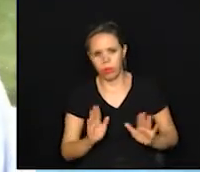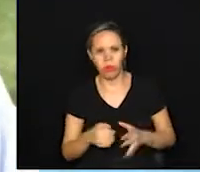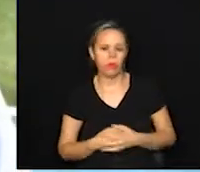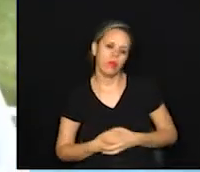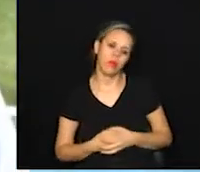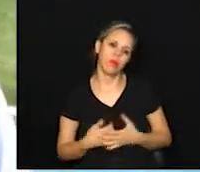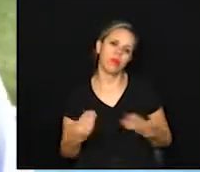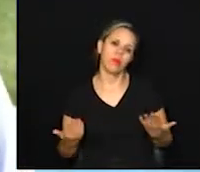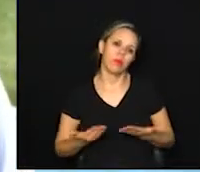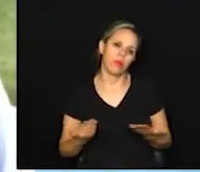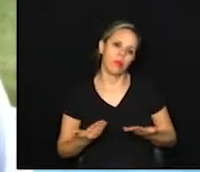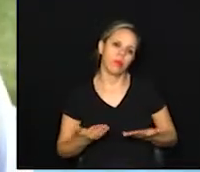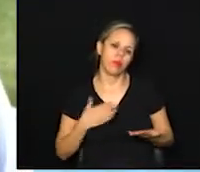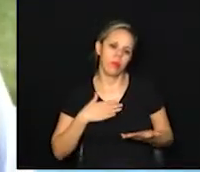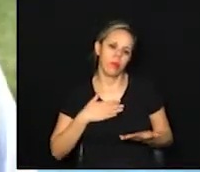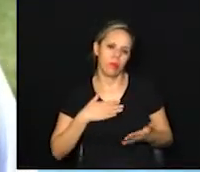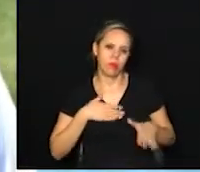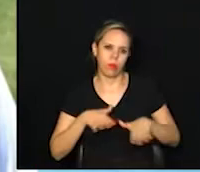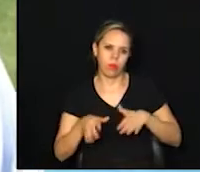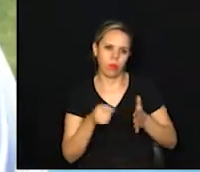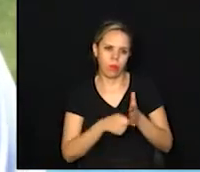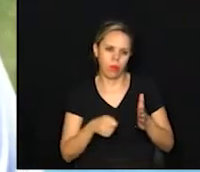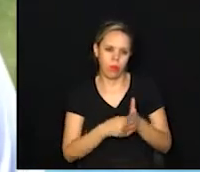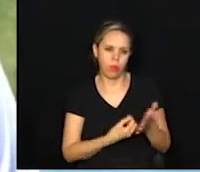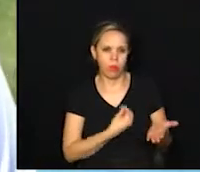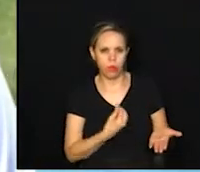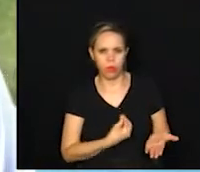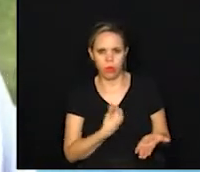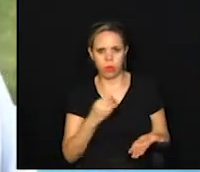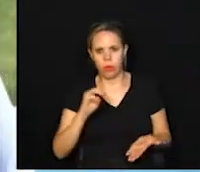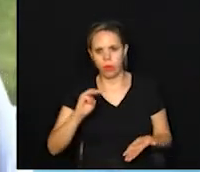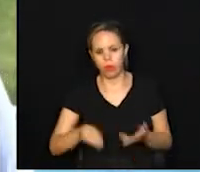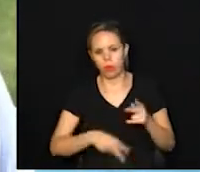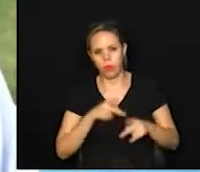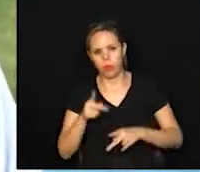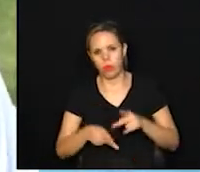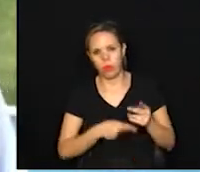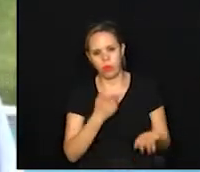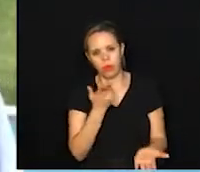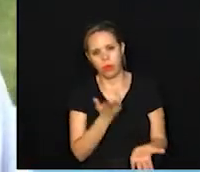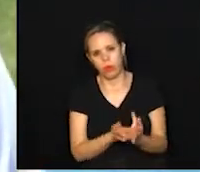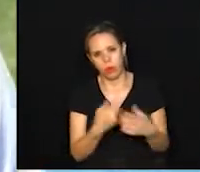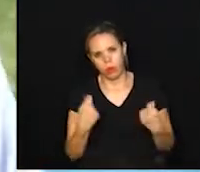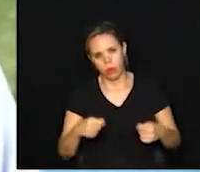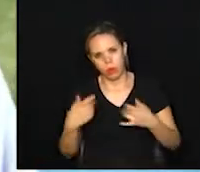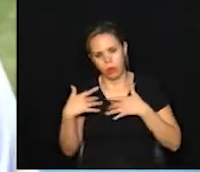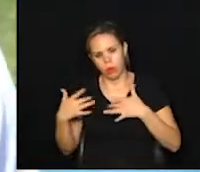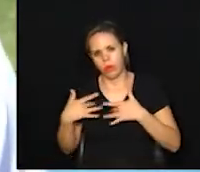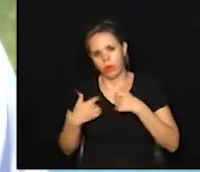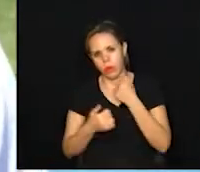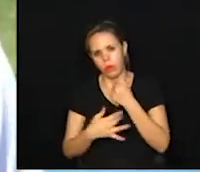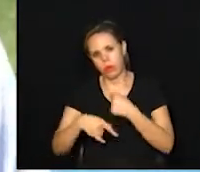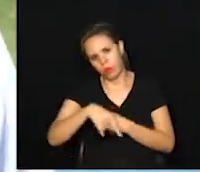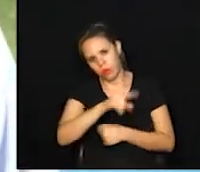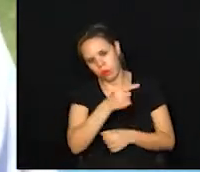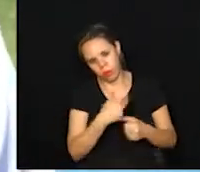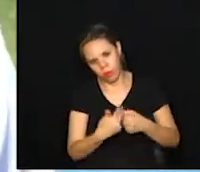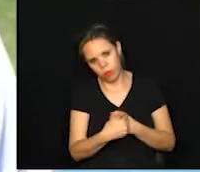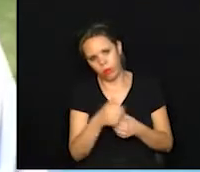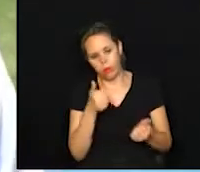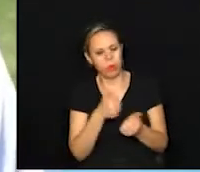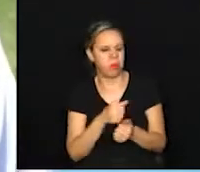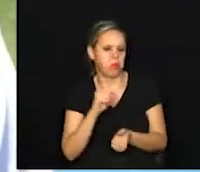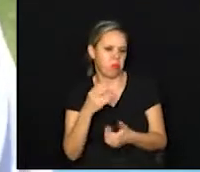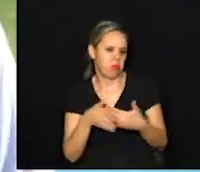Hoje, meu movimento é pela vida. Milhares de pacientes precisam de doação de sangue. Vá até o hemocentro mais